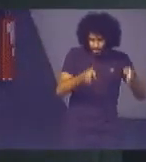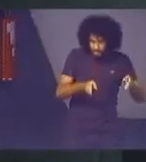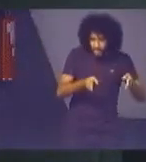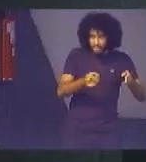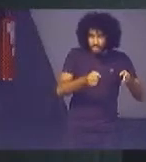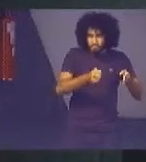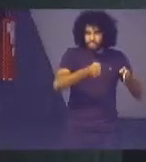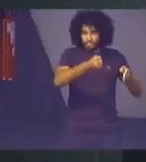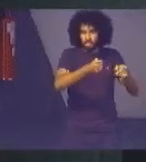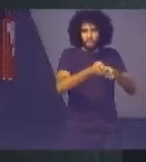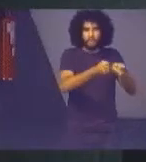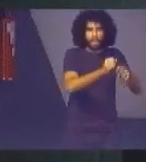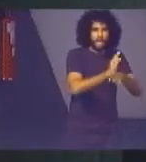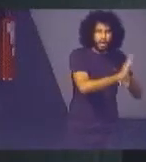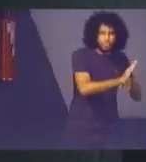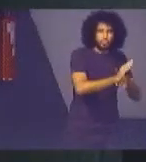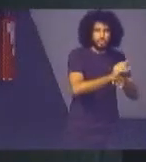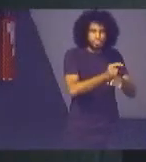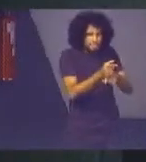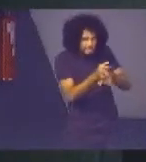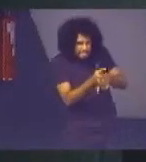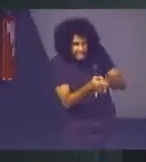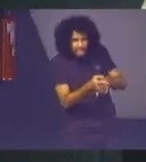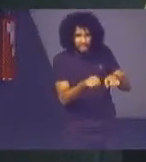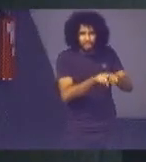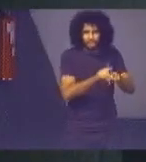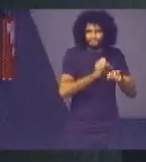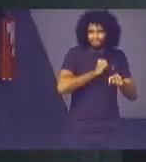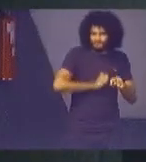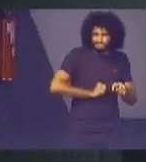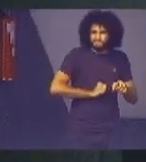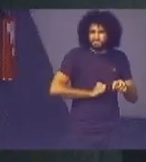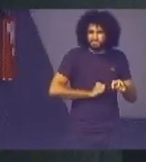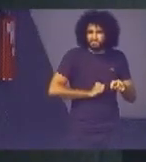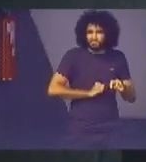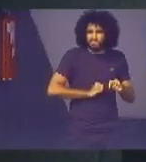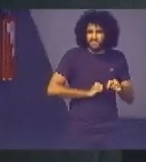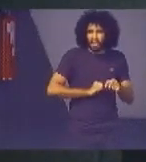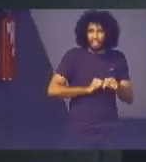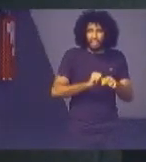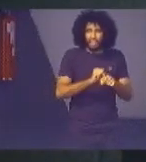como as fezes lava a caneca e a caneca volta para a mesa